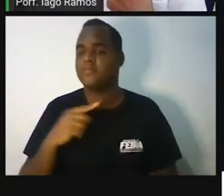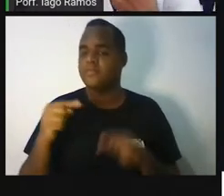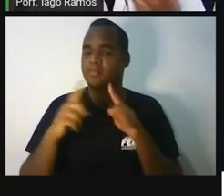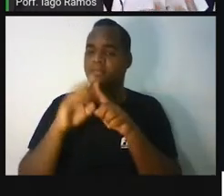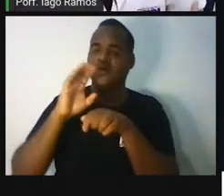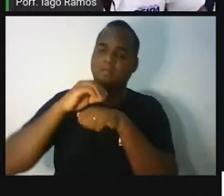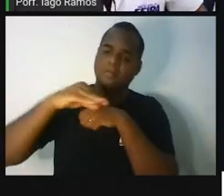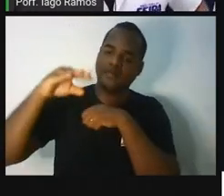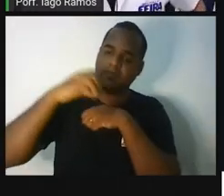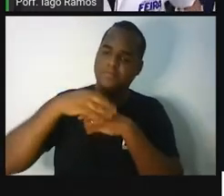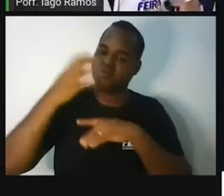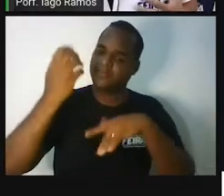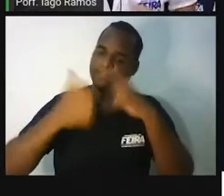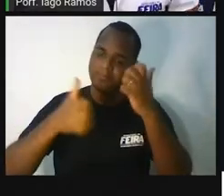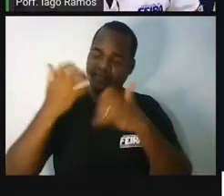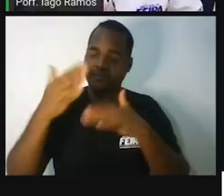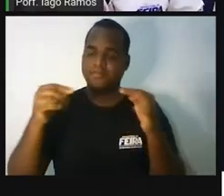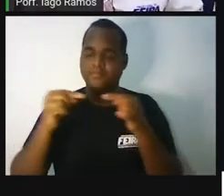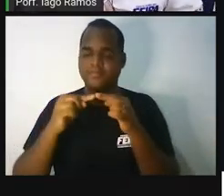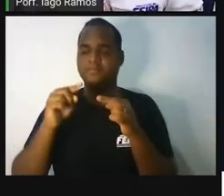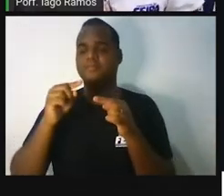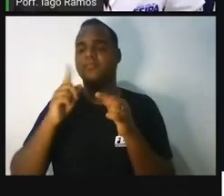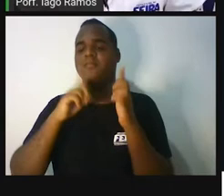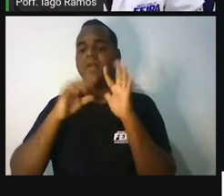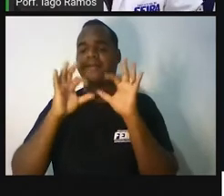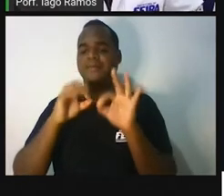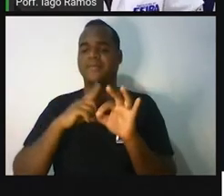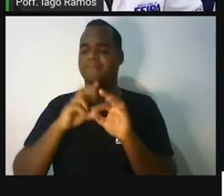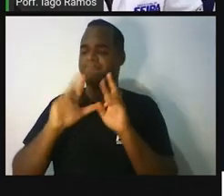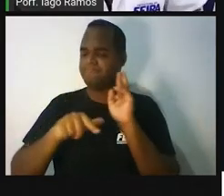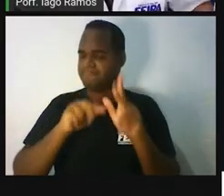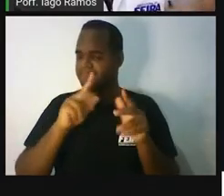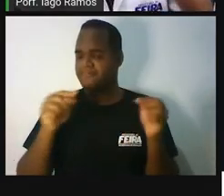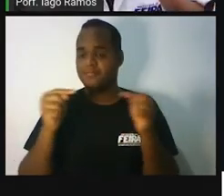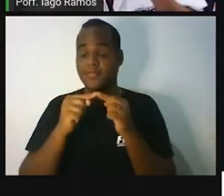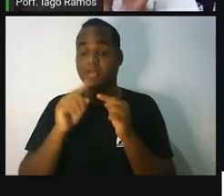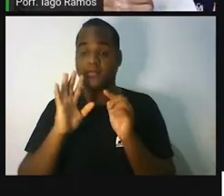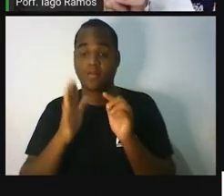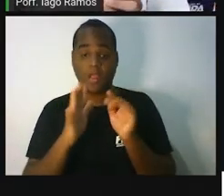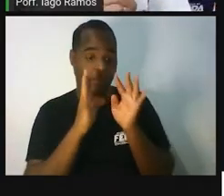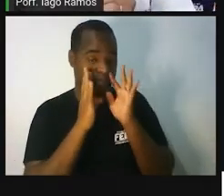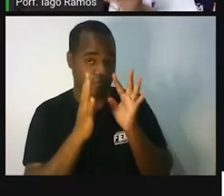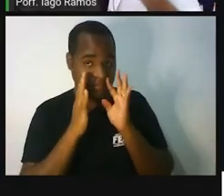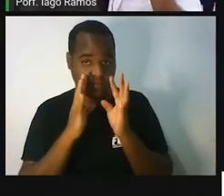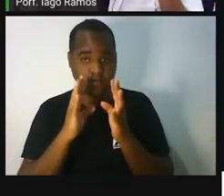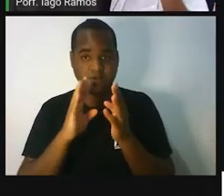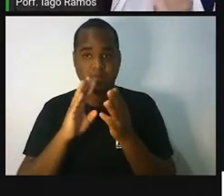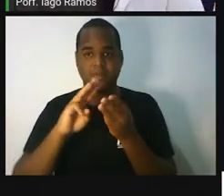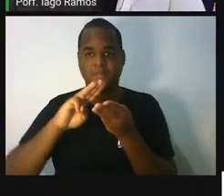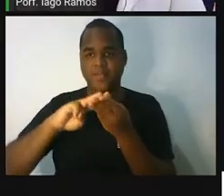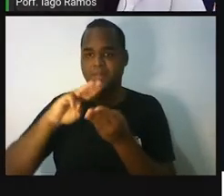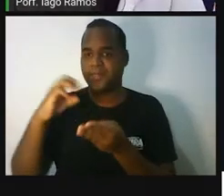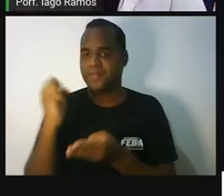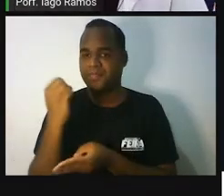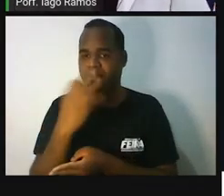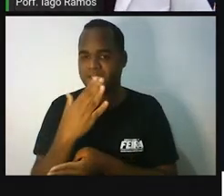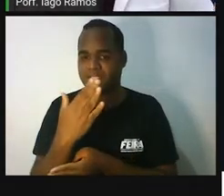tentar trazer isso de uma maneira diferente. Você já ouviu falar da matemágica?